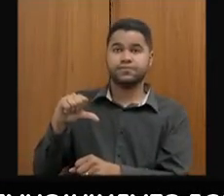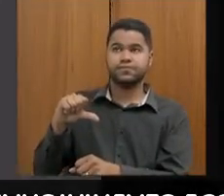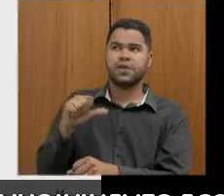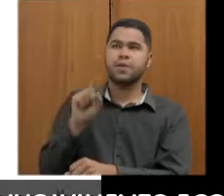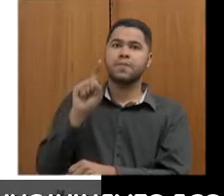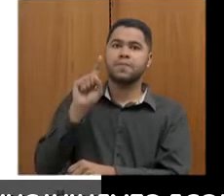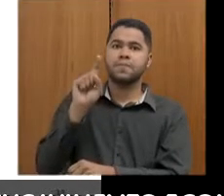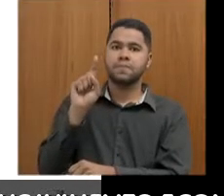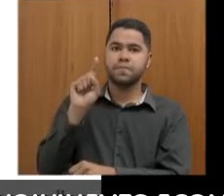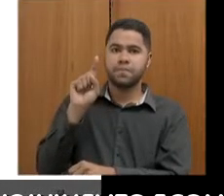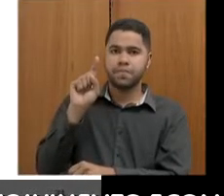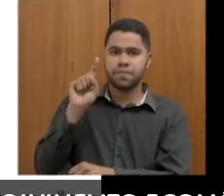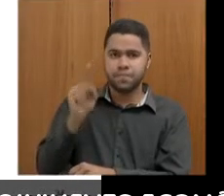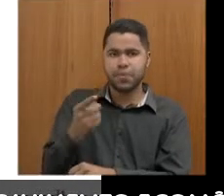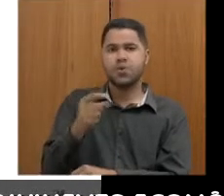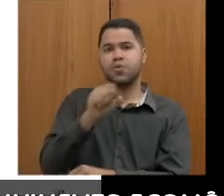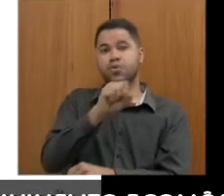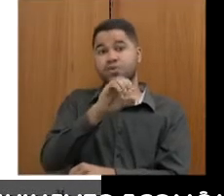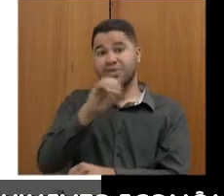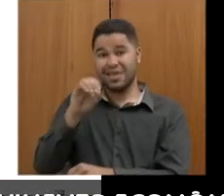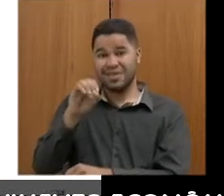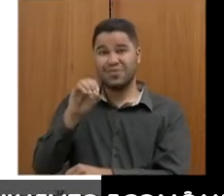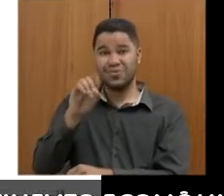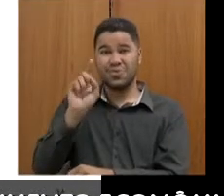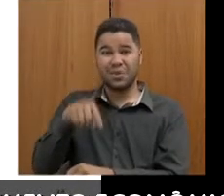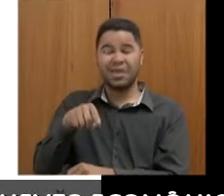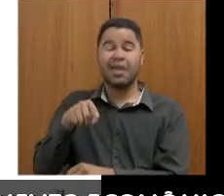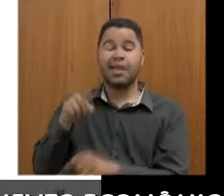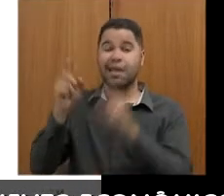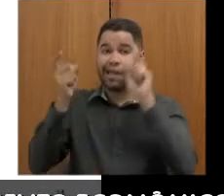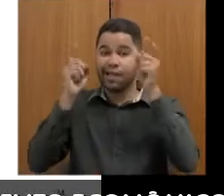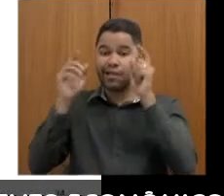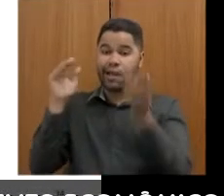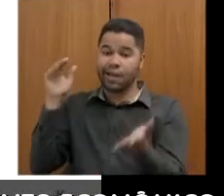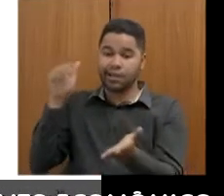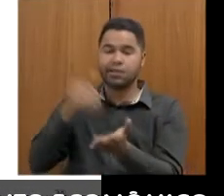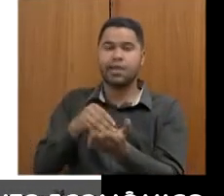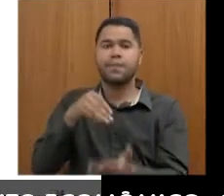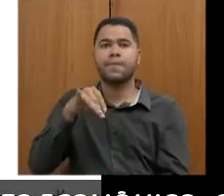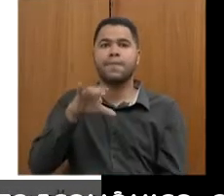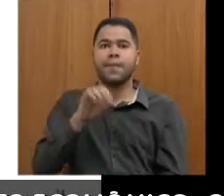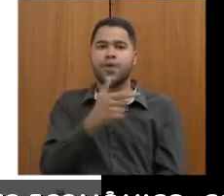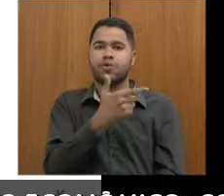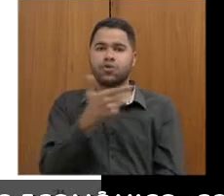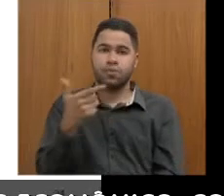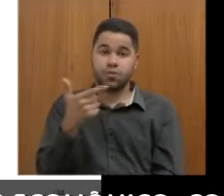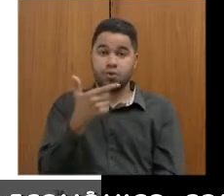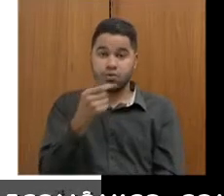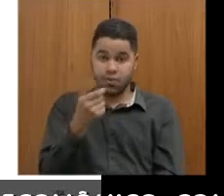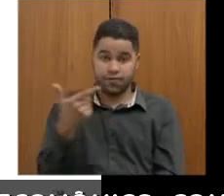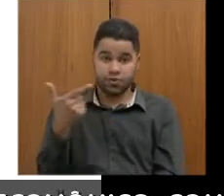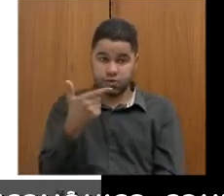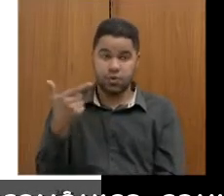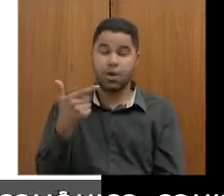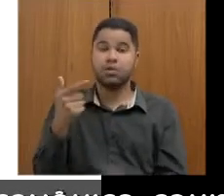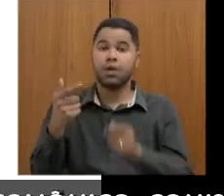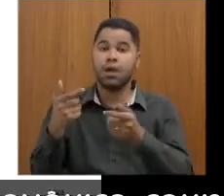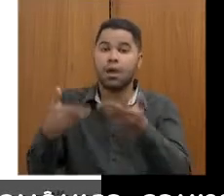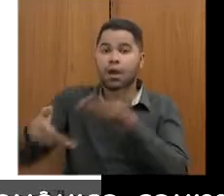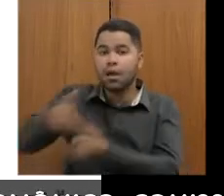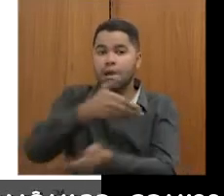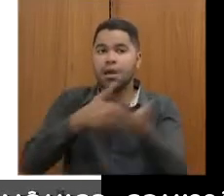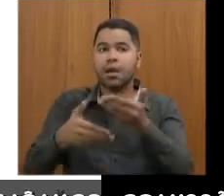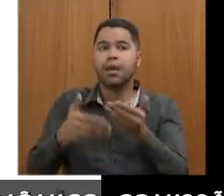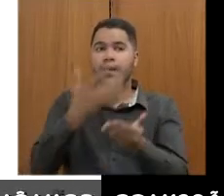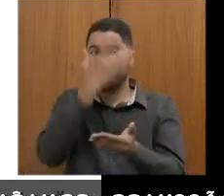1.859 reuniões até maio de 1922. Isso é muito importante, porque essa relação com o